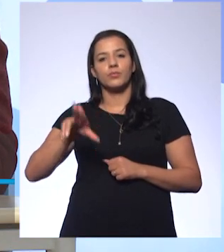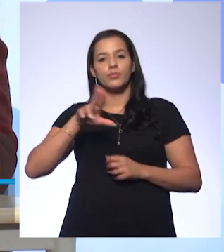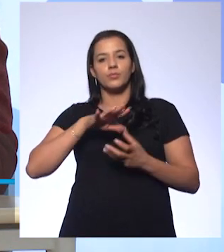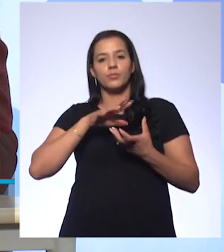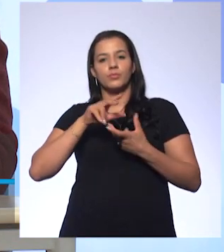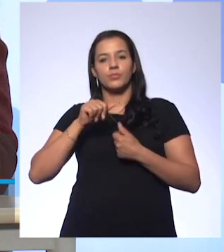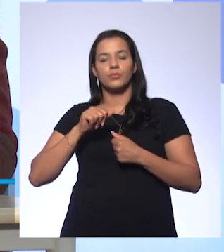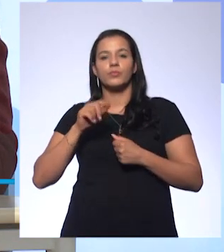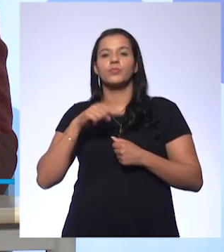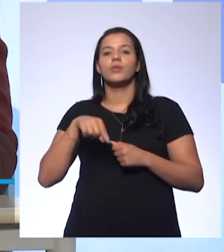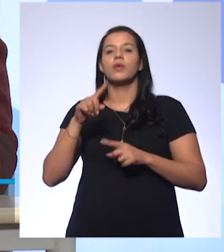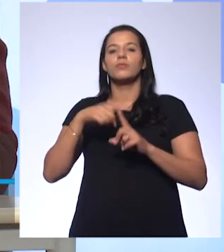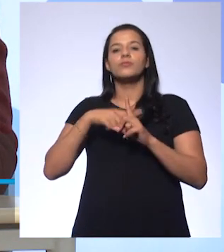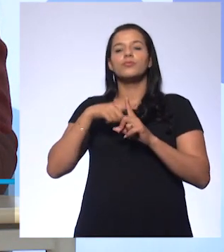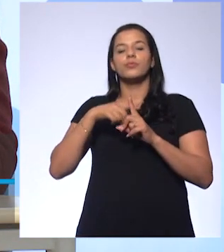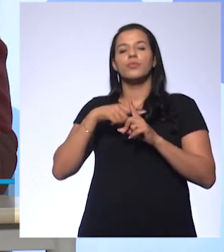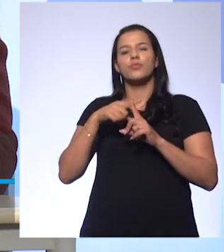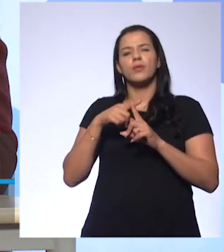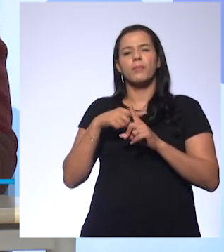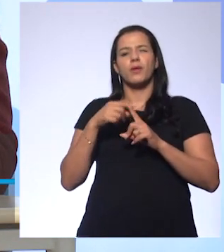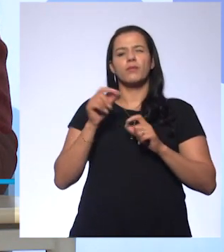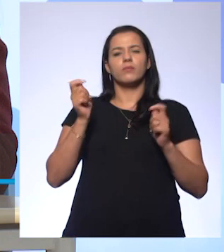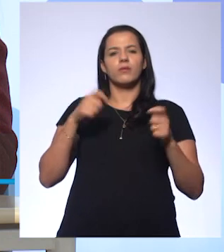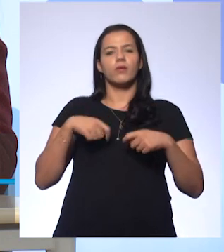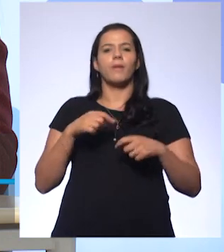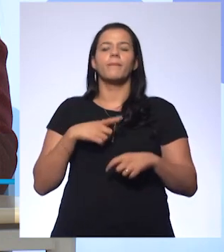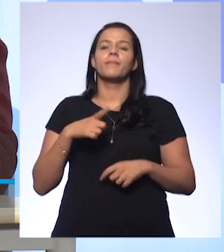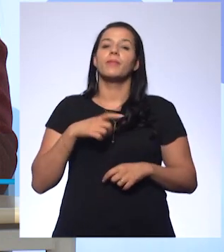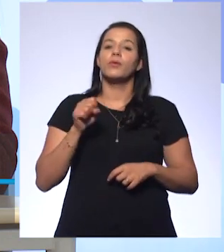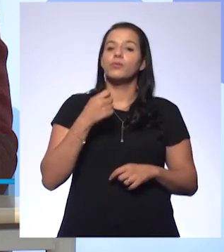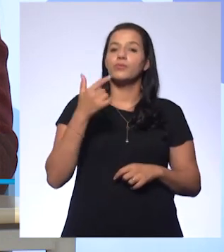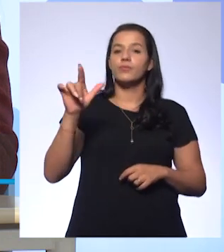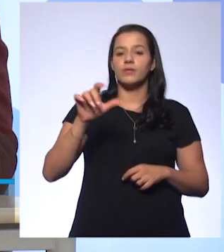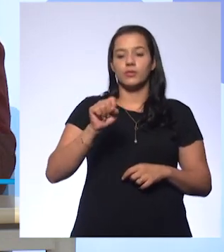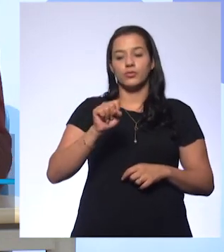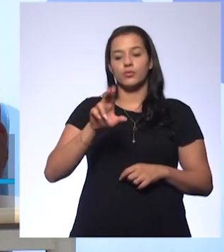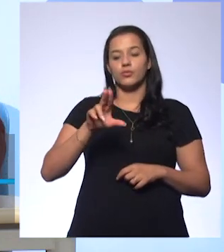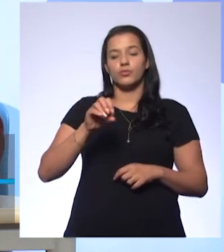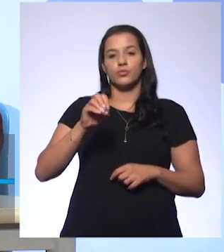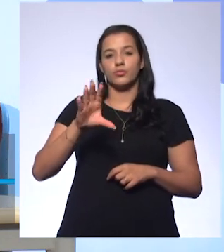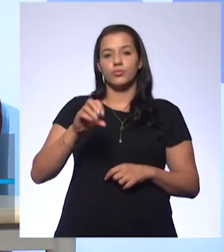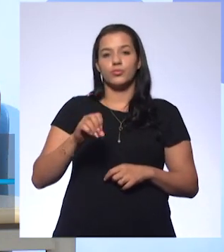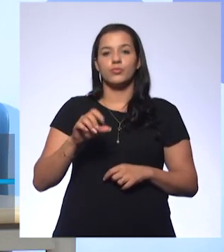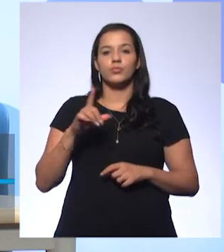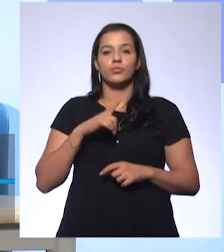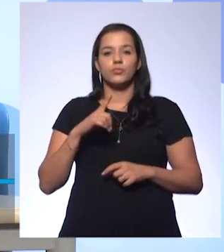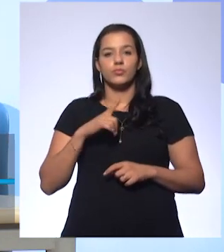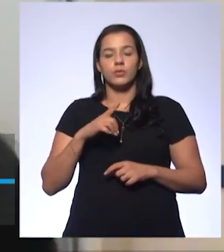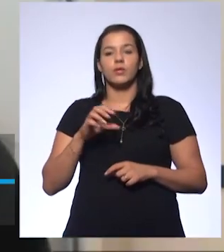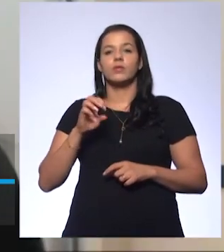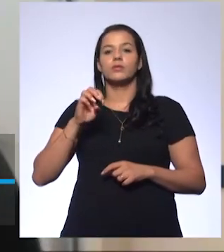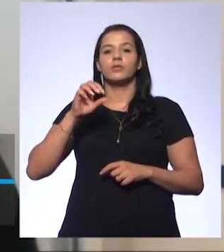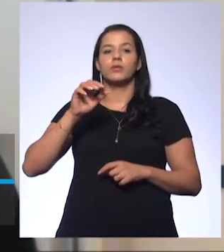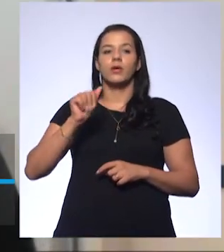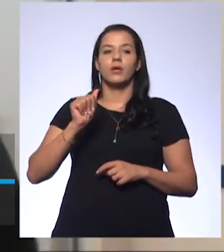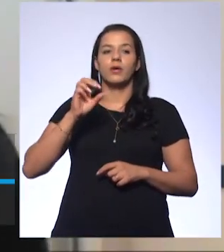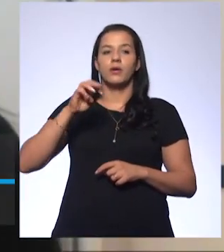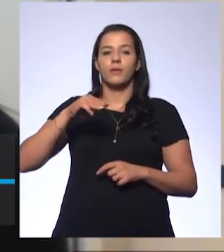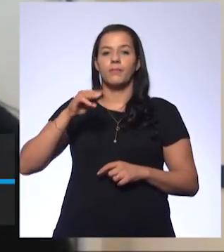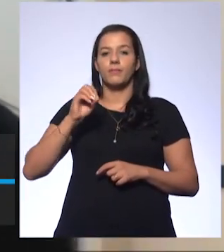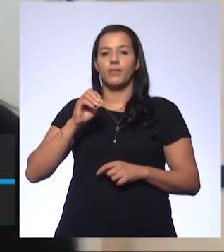Benedito cita suco de amora. E a professora Marli suta cebola roxa. Muito bom.